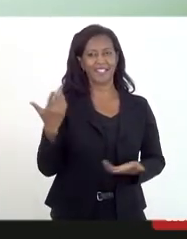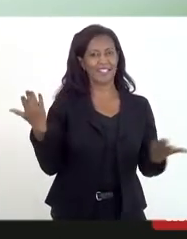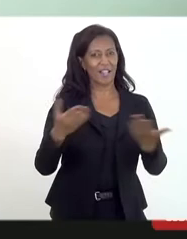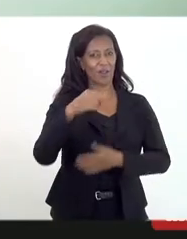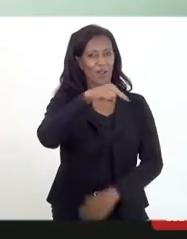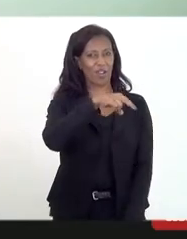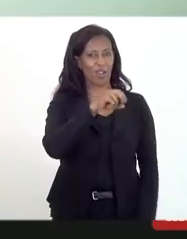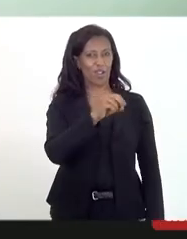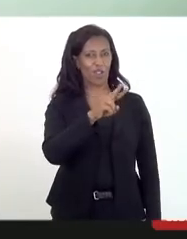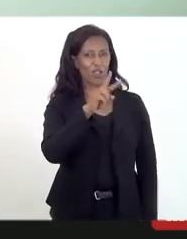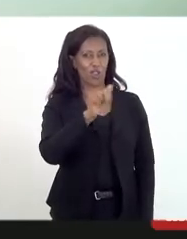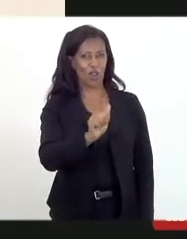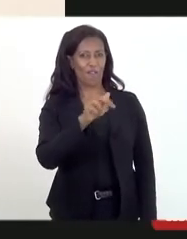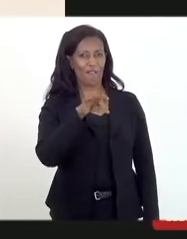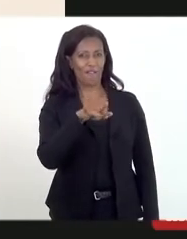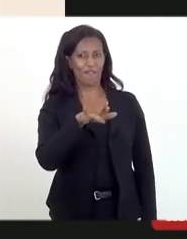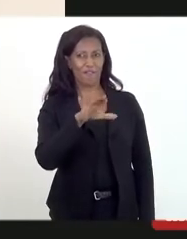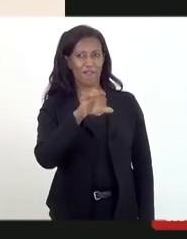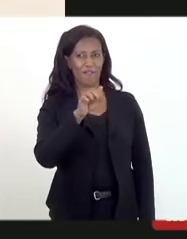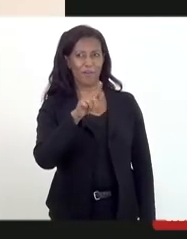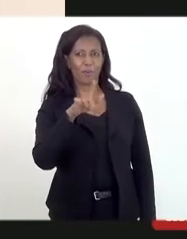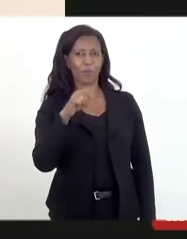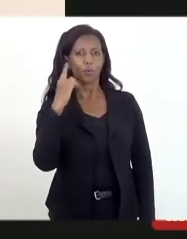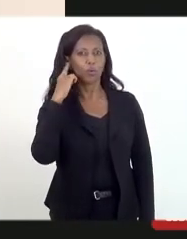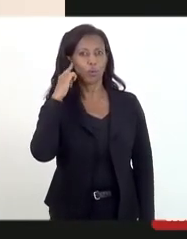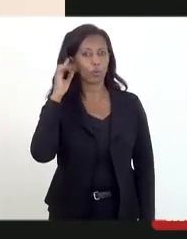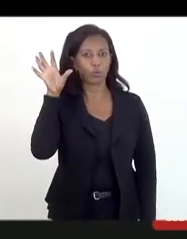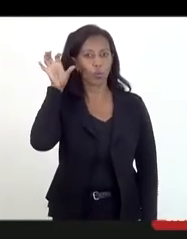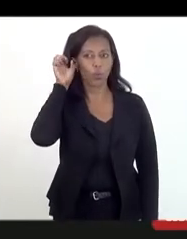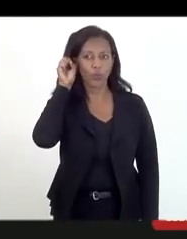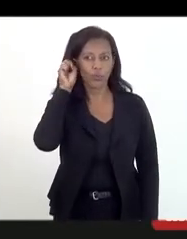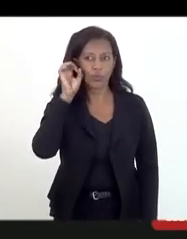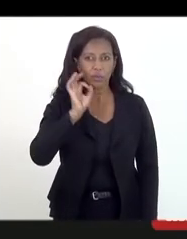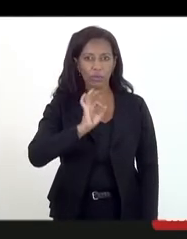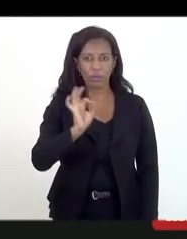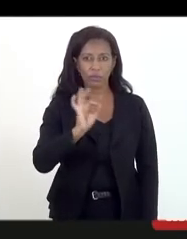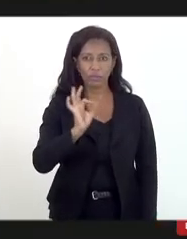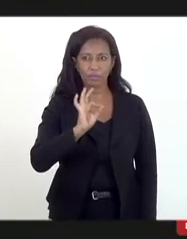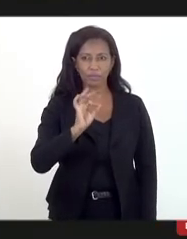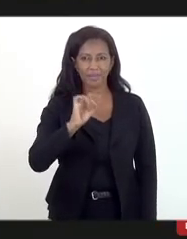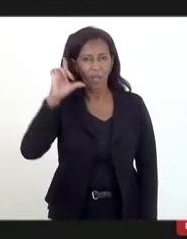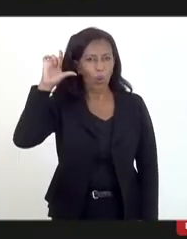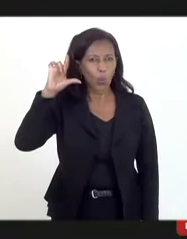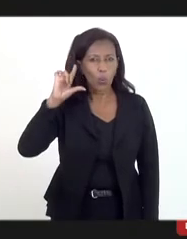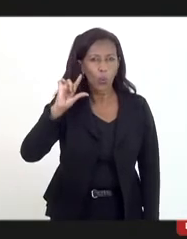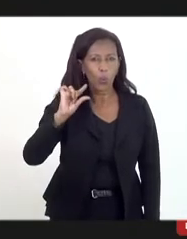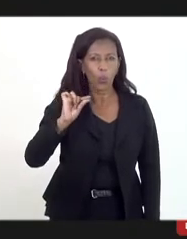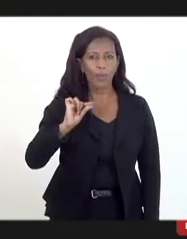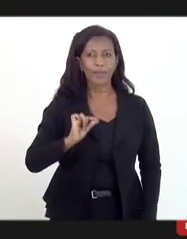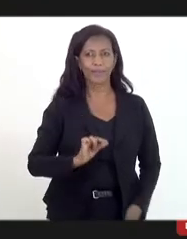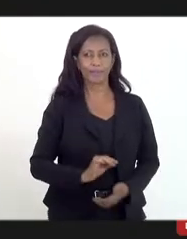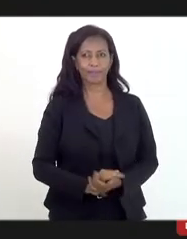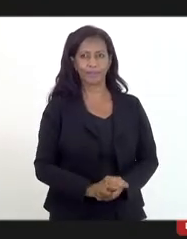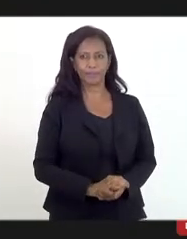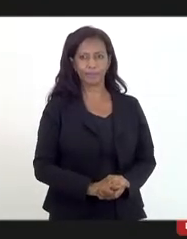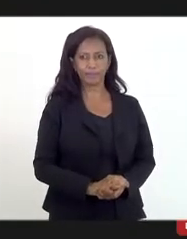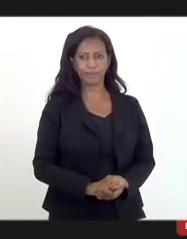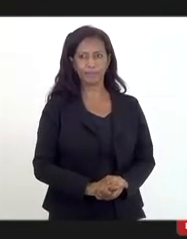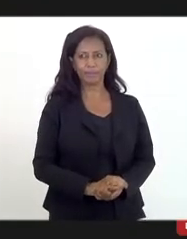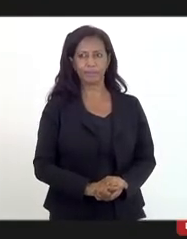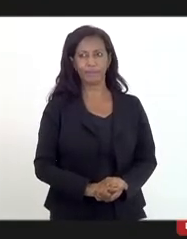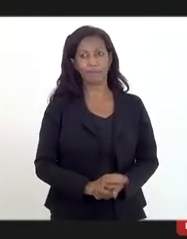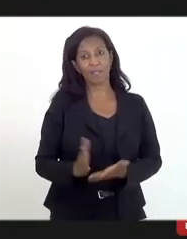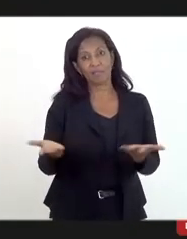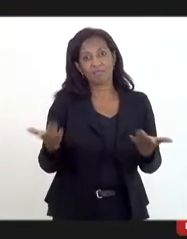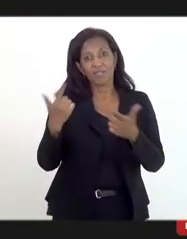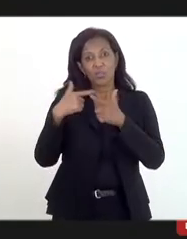Friburgo. Doutora Marta, não estou escutando muito bem. Está bem baixinho o som. Estão me ouvindo? Se é o